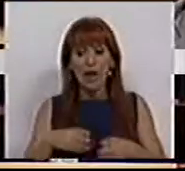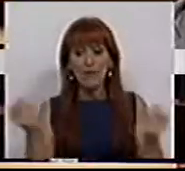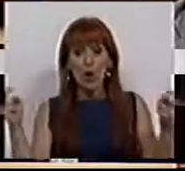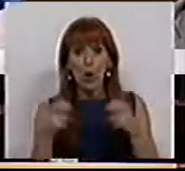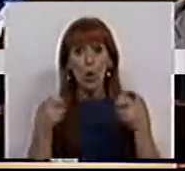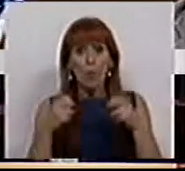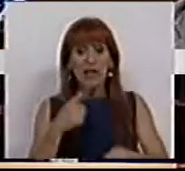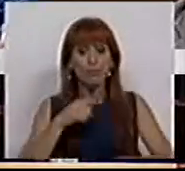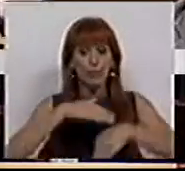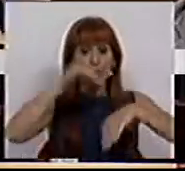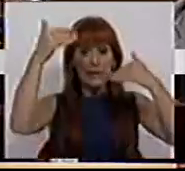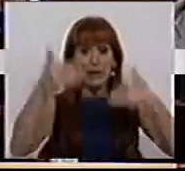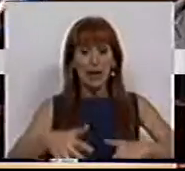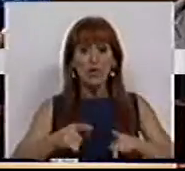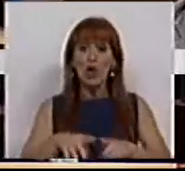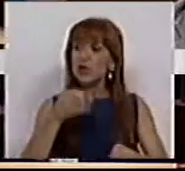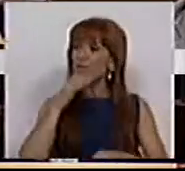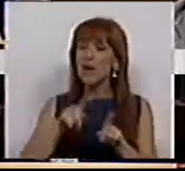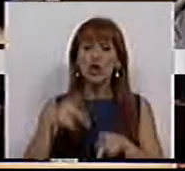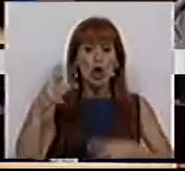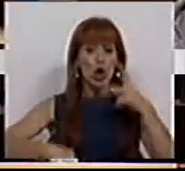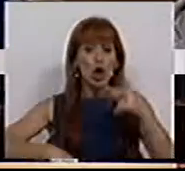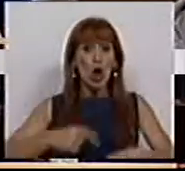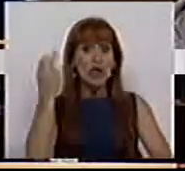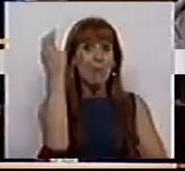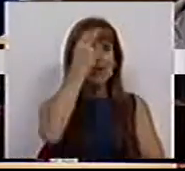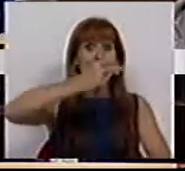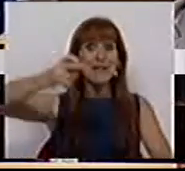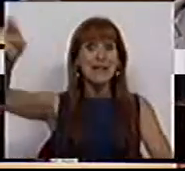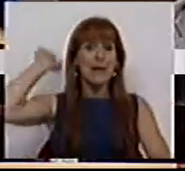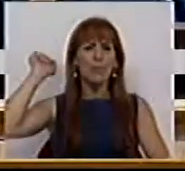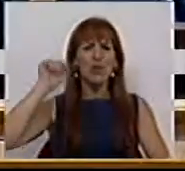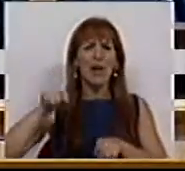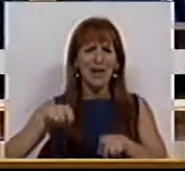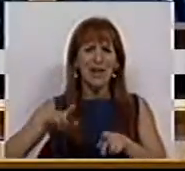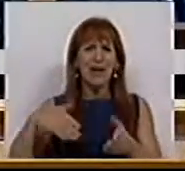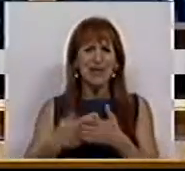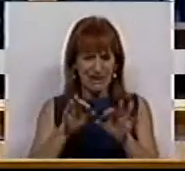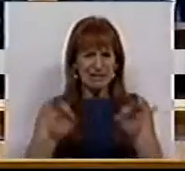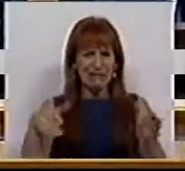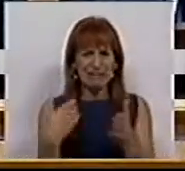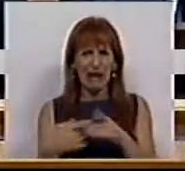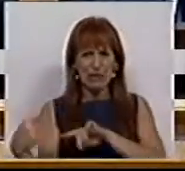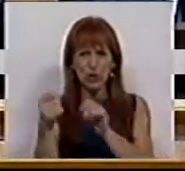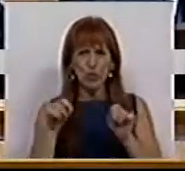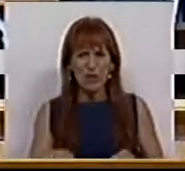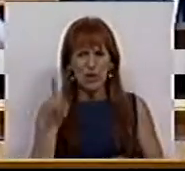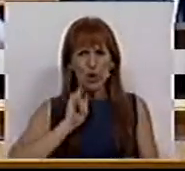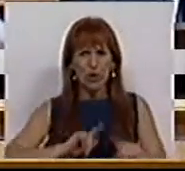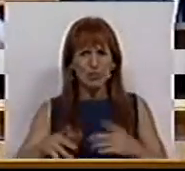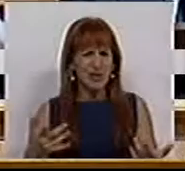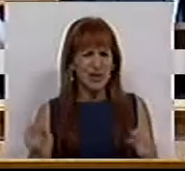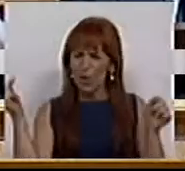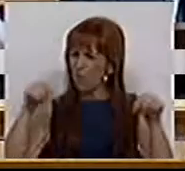resolver problemas temporários. Nós estamos a falar de cortes permanentes. Isto é que é dar seriedade a esta discussão, Sra.